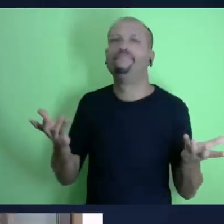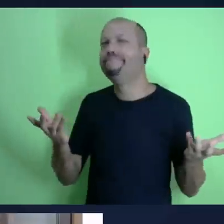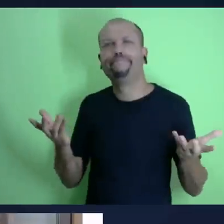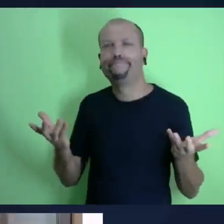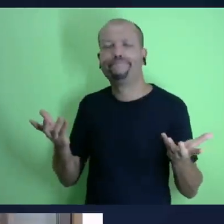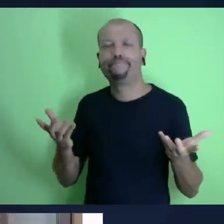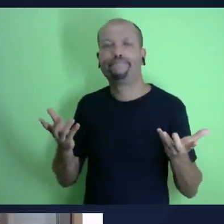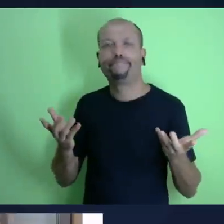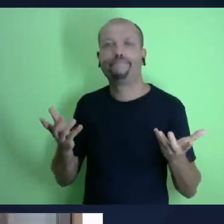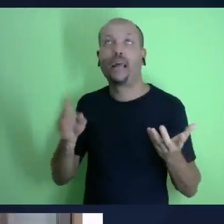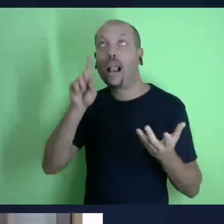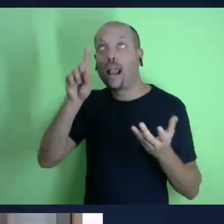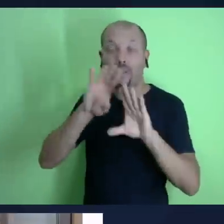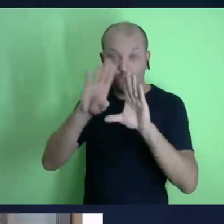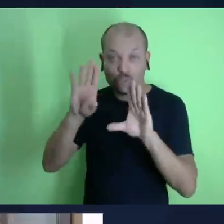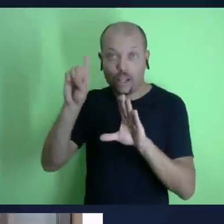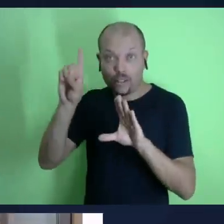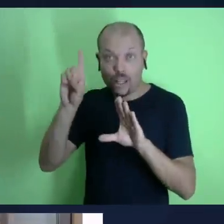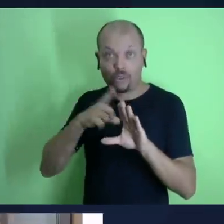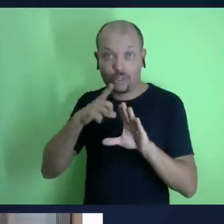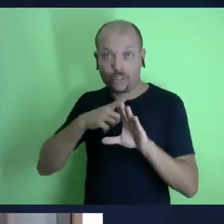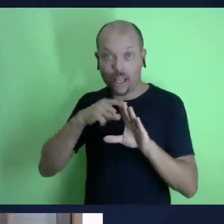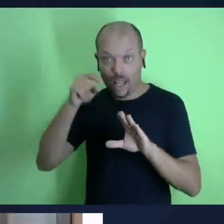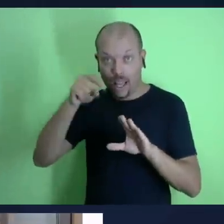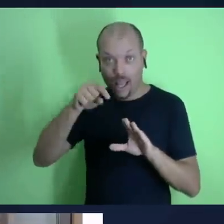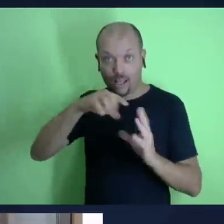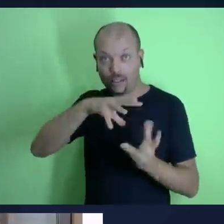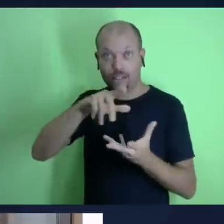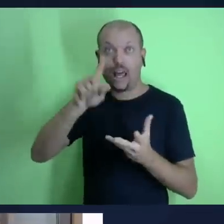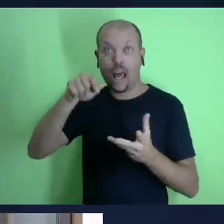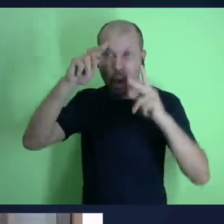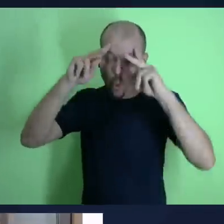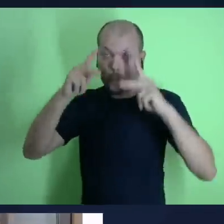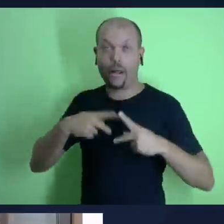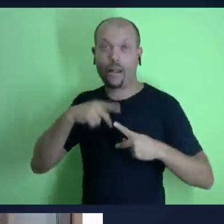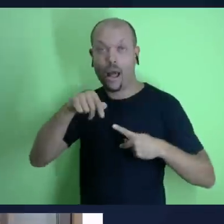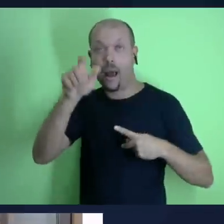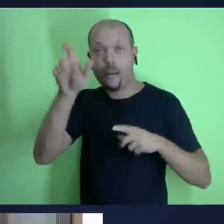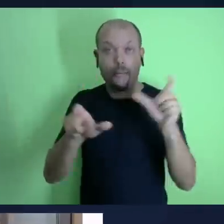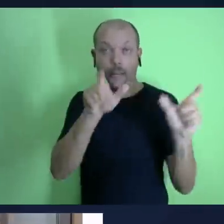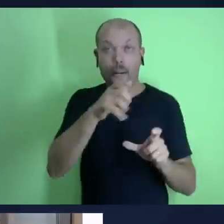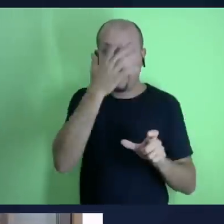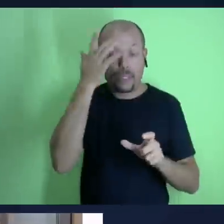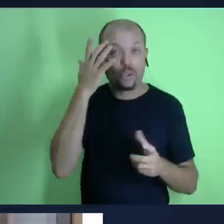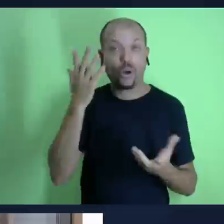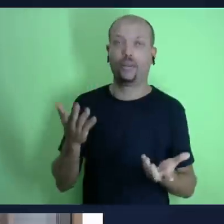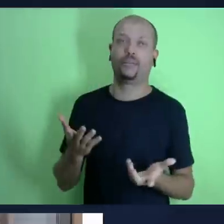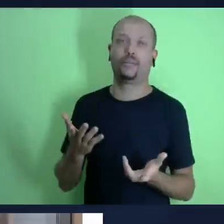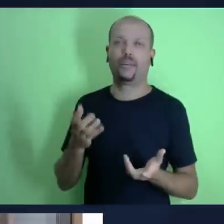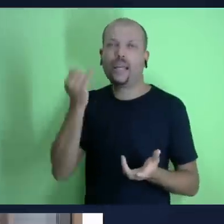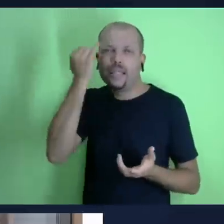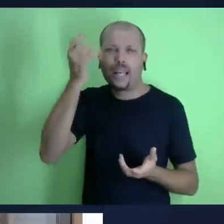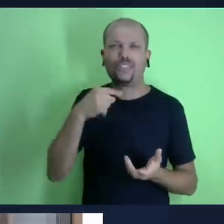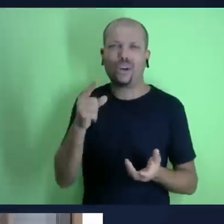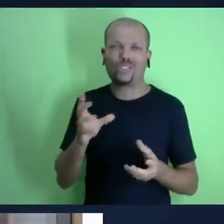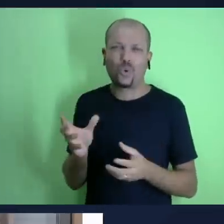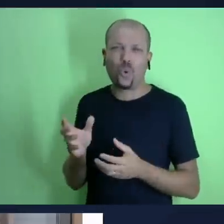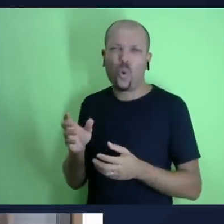a ver o quanto de bem a gente faz para as pessoas e quanto mais o mais